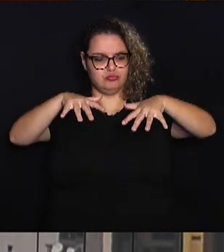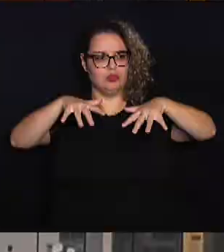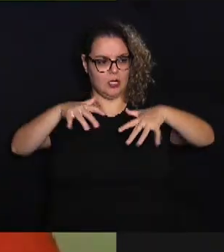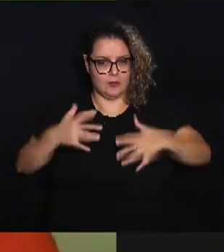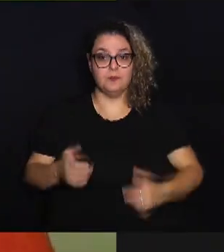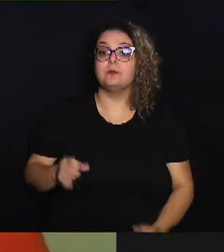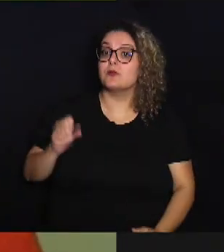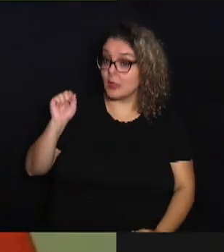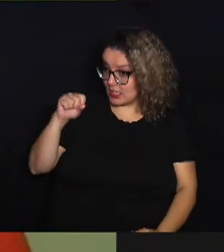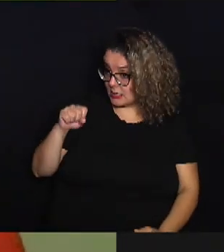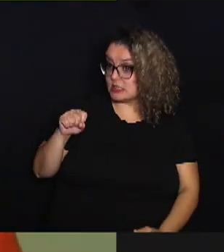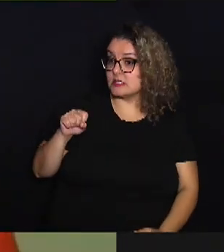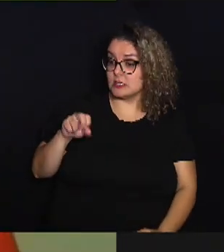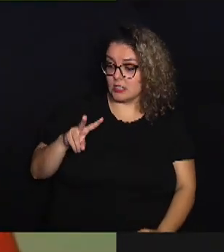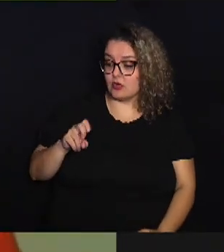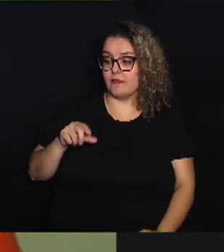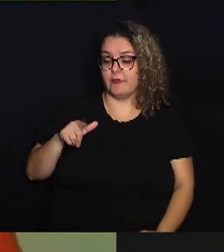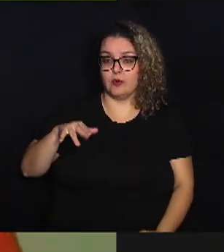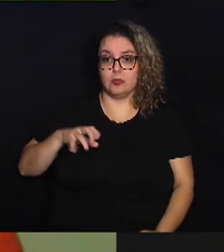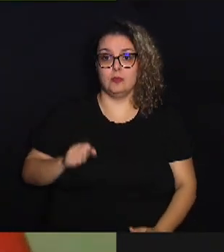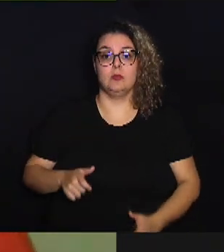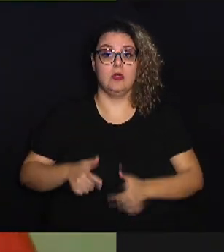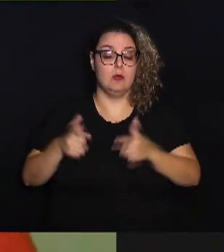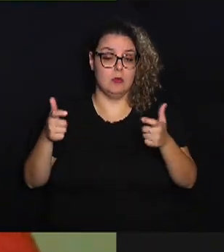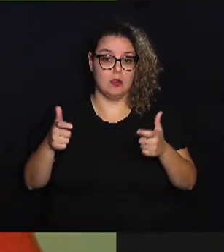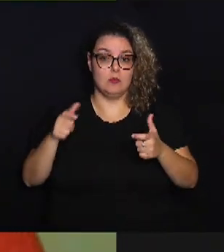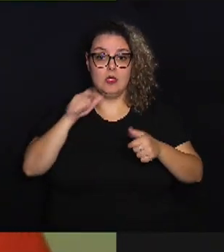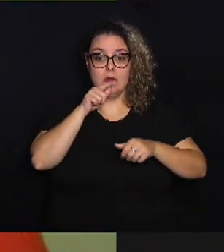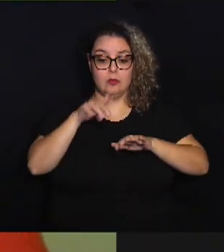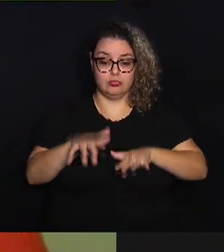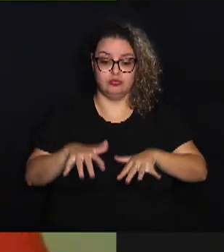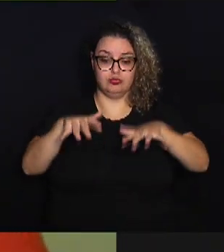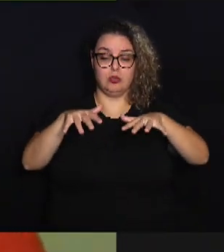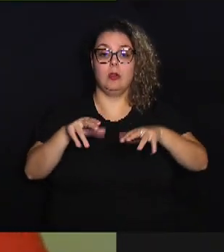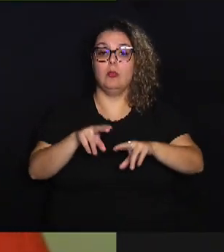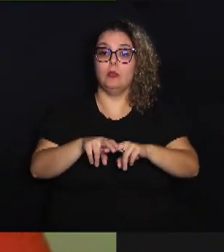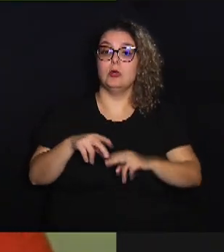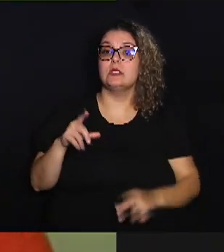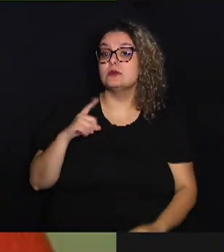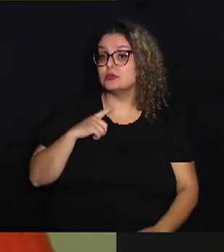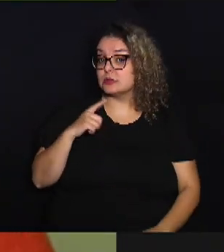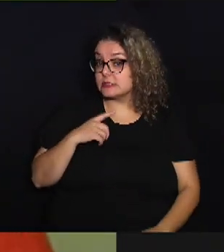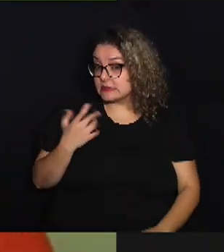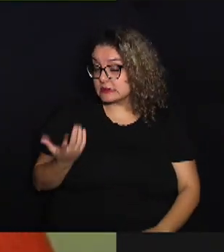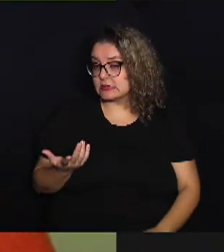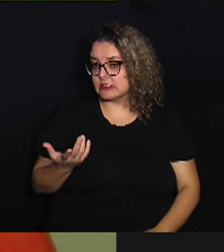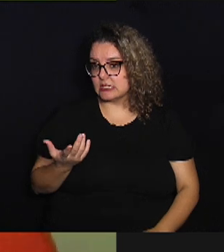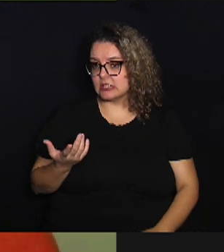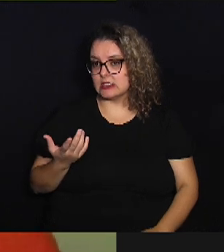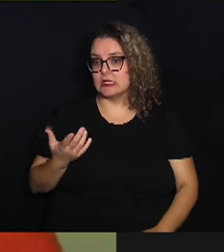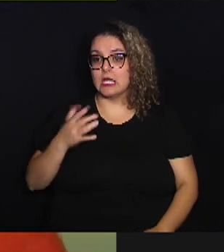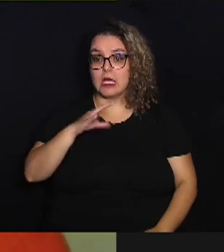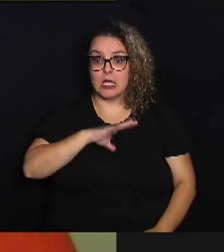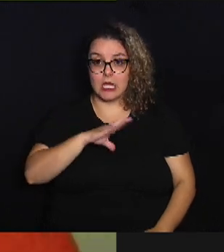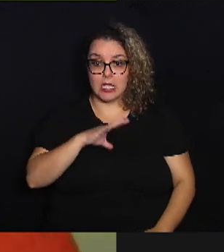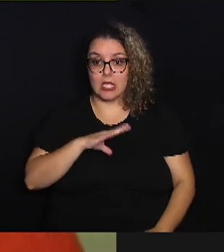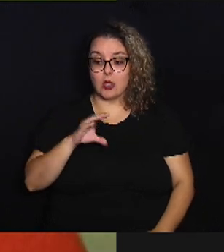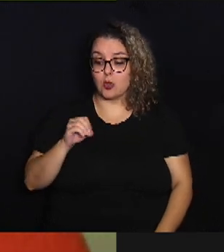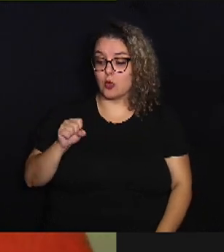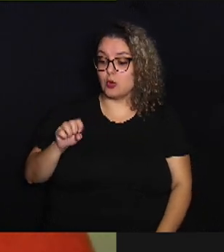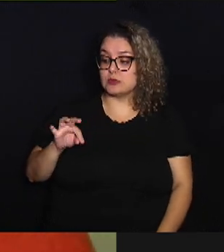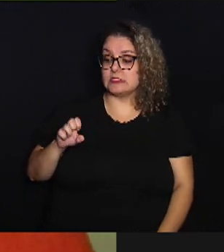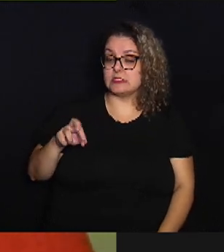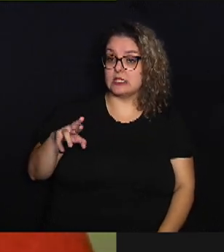Isso, o volume aumenta dos oceanos, por isso que tendem as cidades costeiras